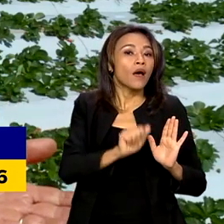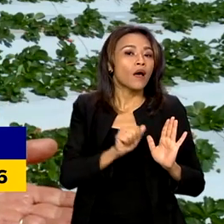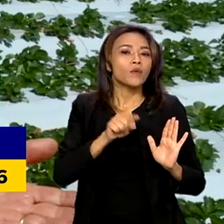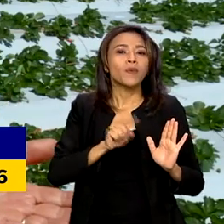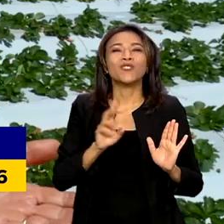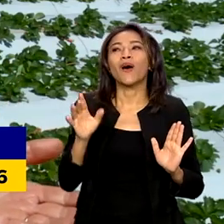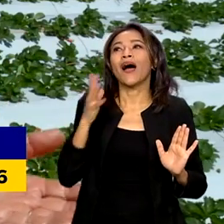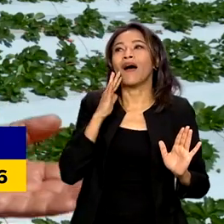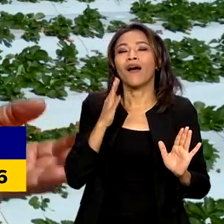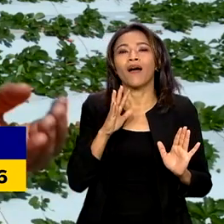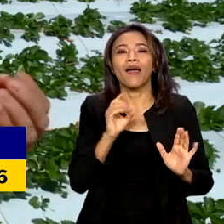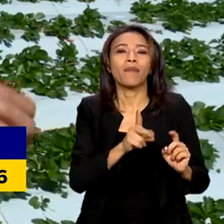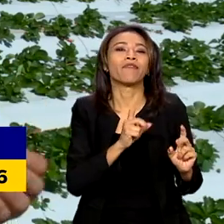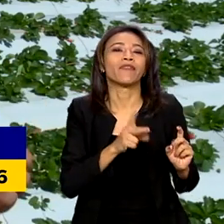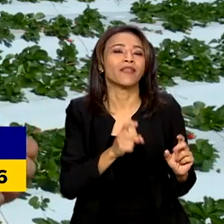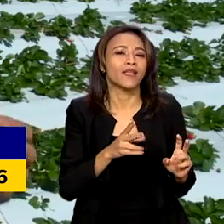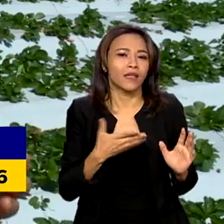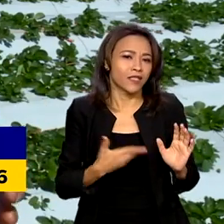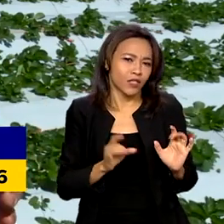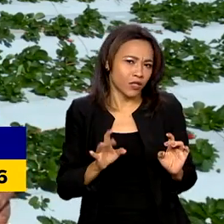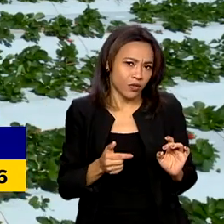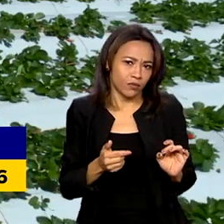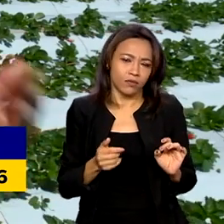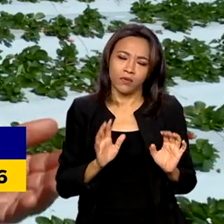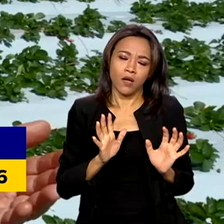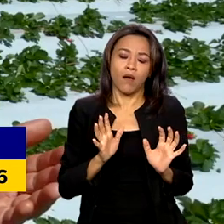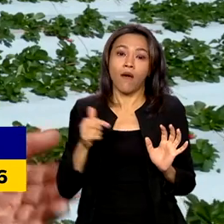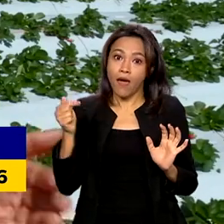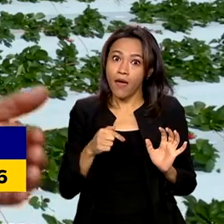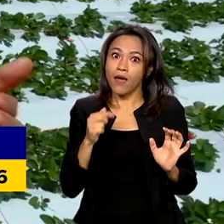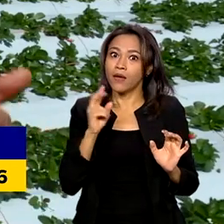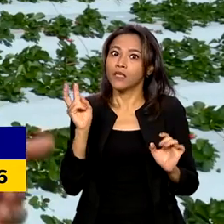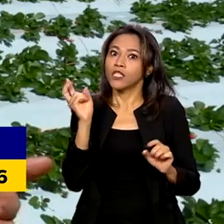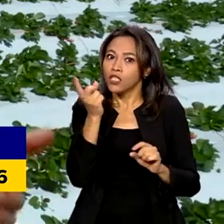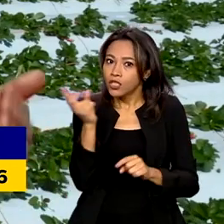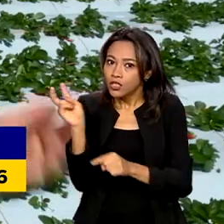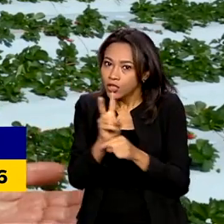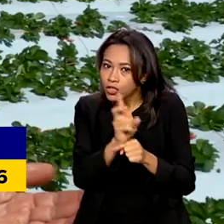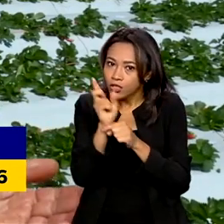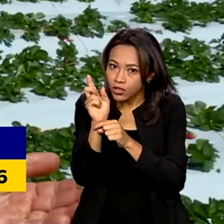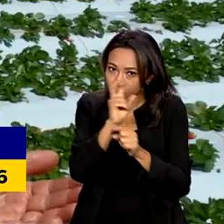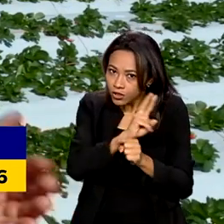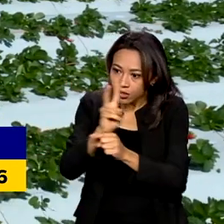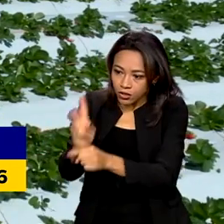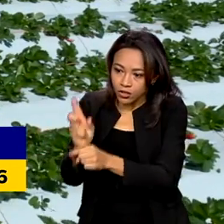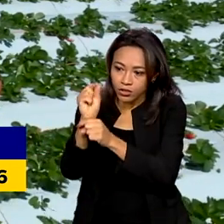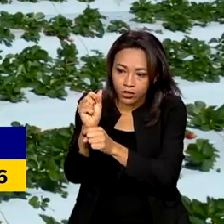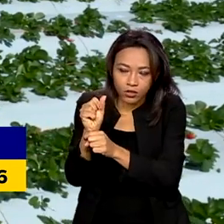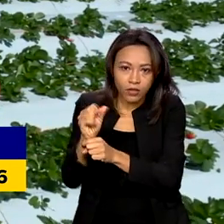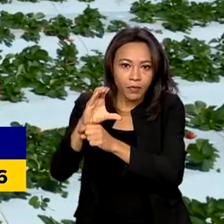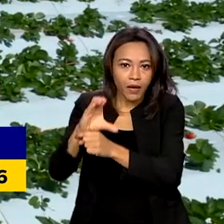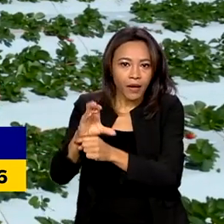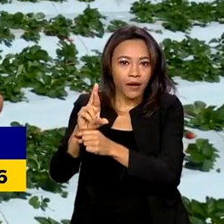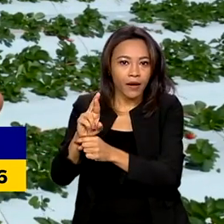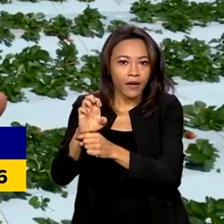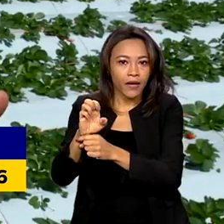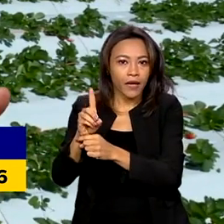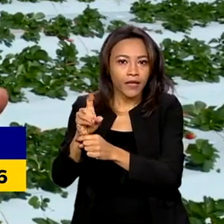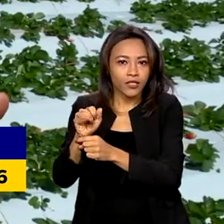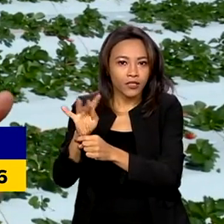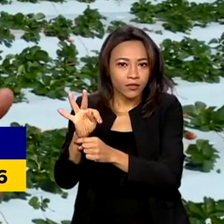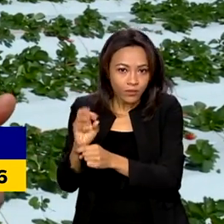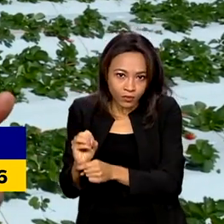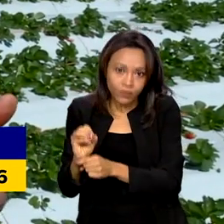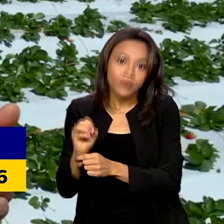comercialização. Ele funciona como se fosse um crédito para custeio e investimento. A gente aproveita o dinheiro